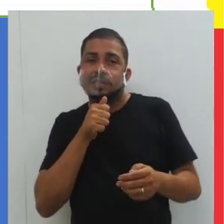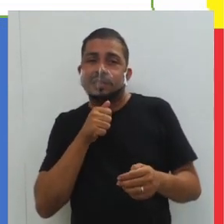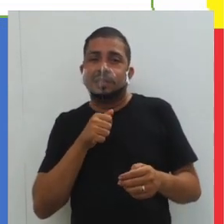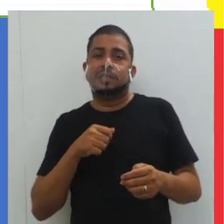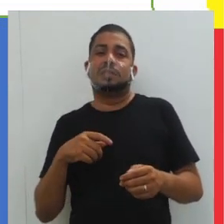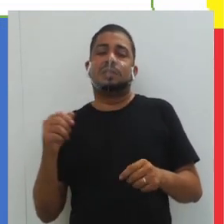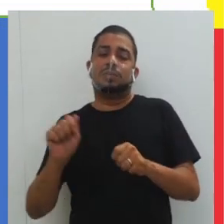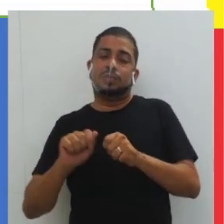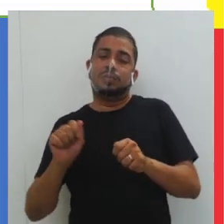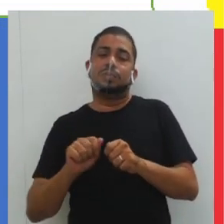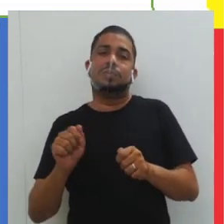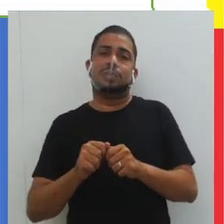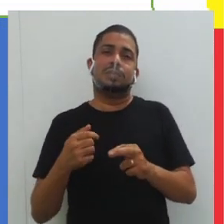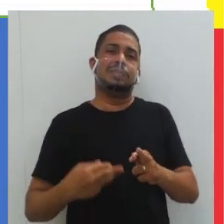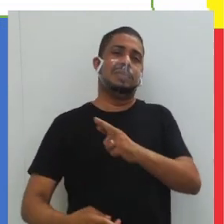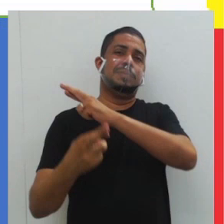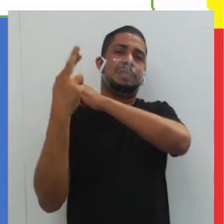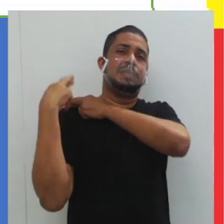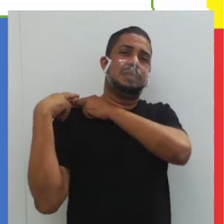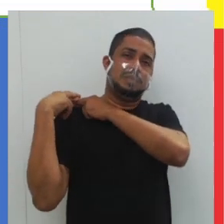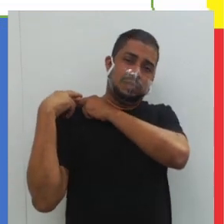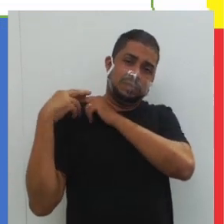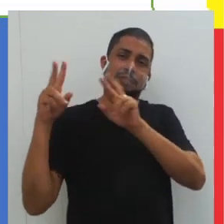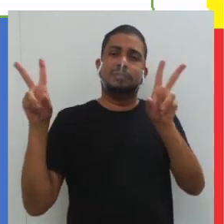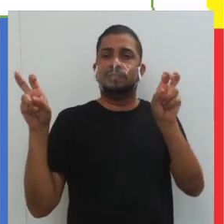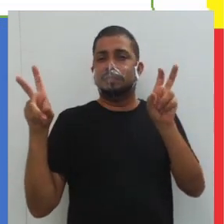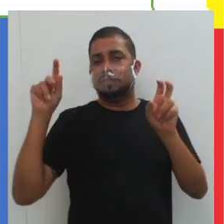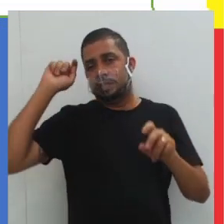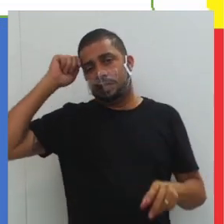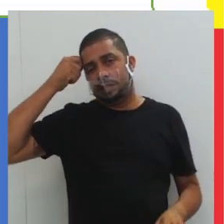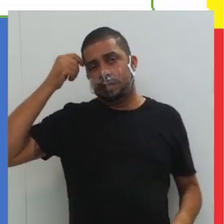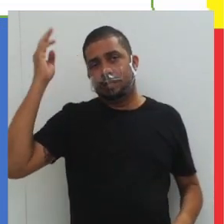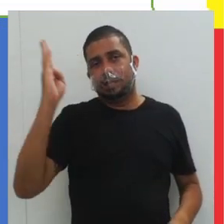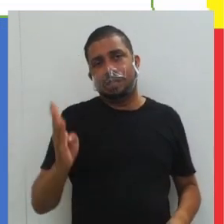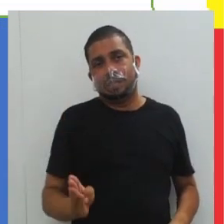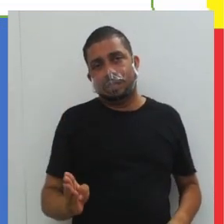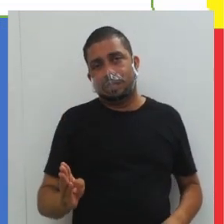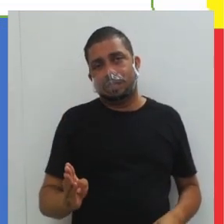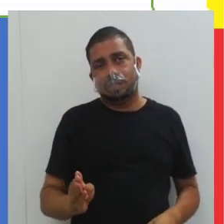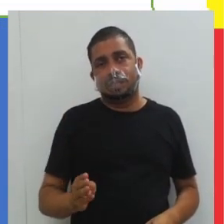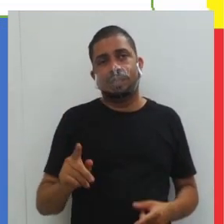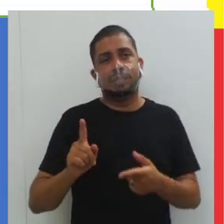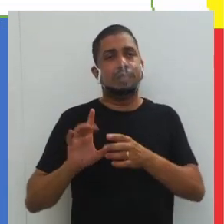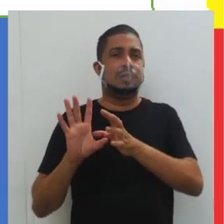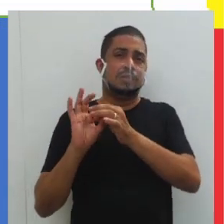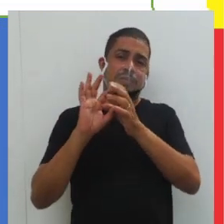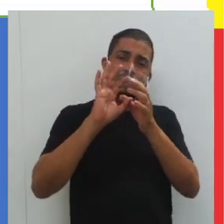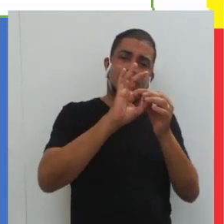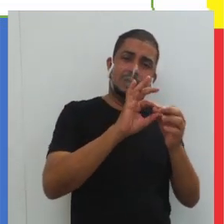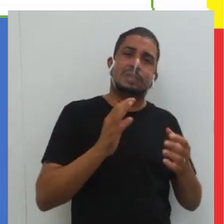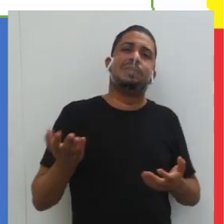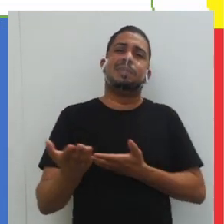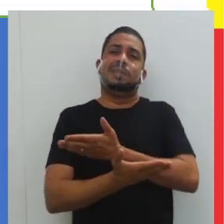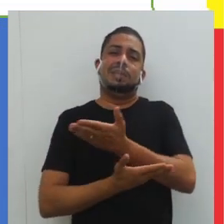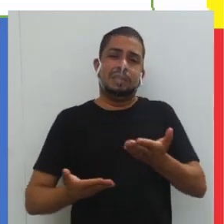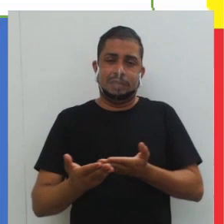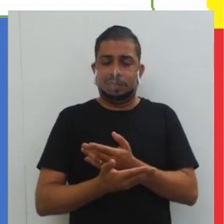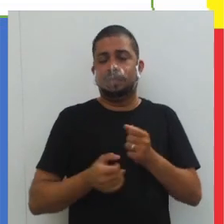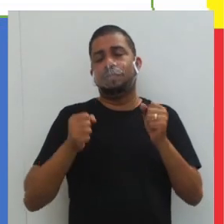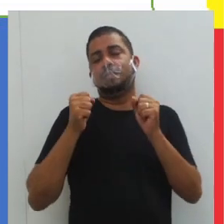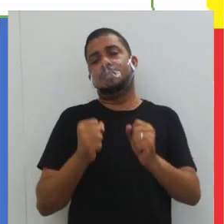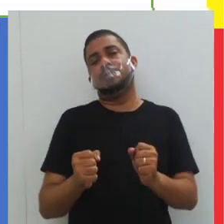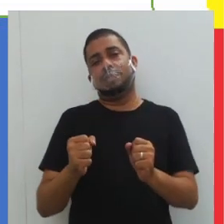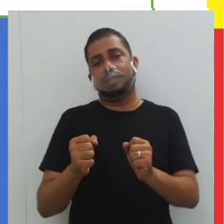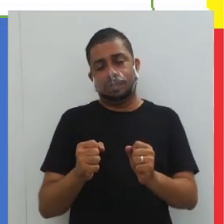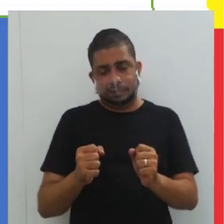construção e de representações sobre o negro brasileiro e no contexto das relações